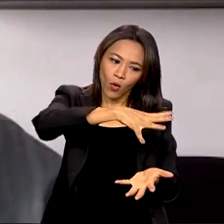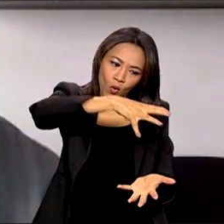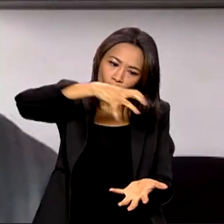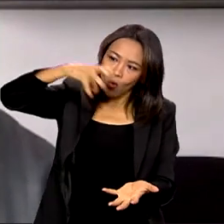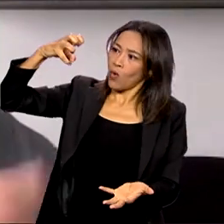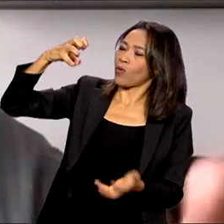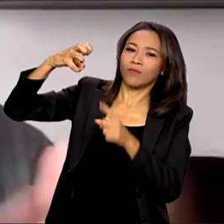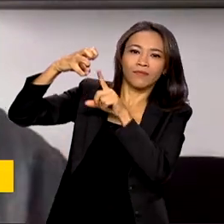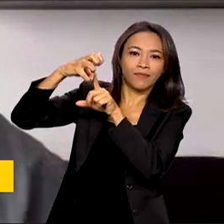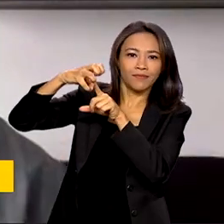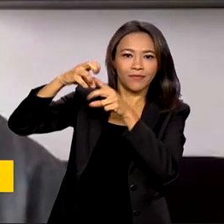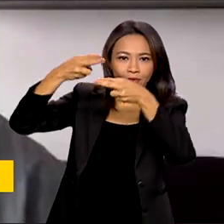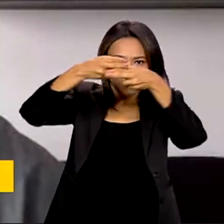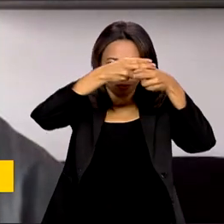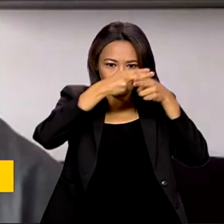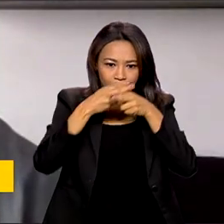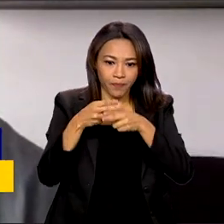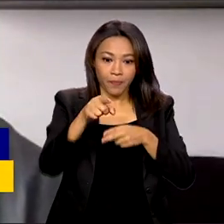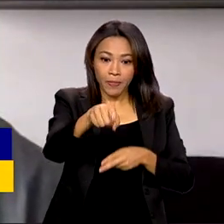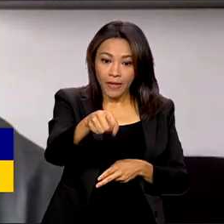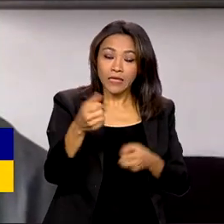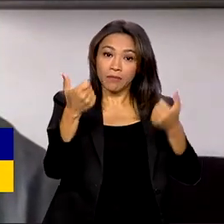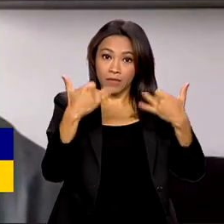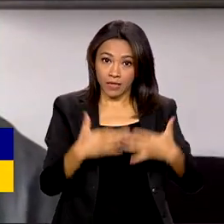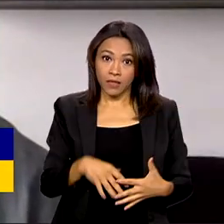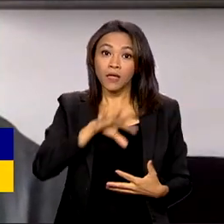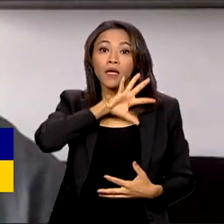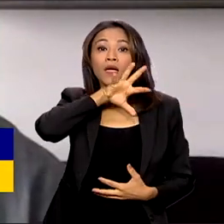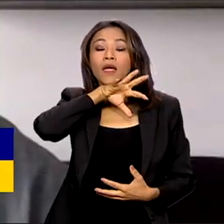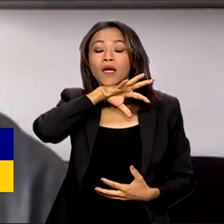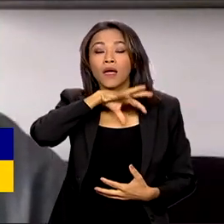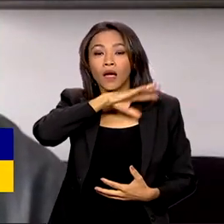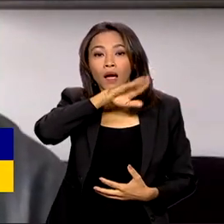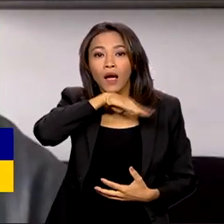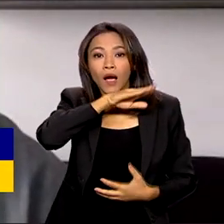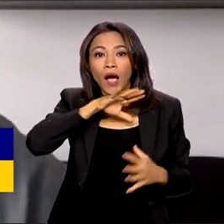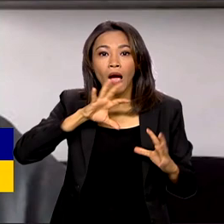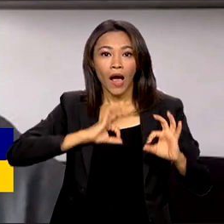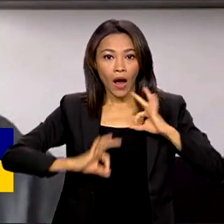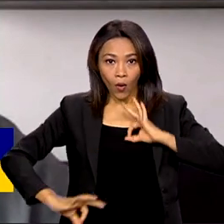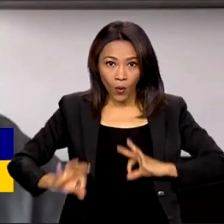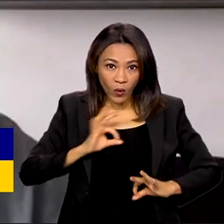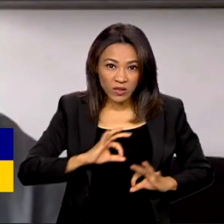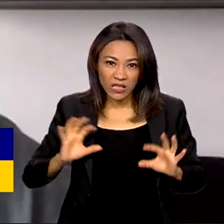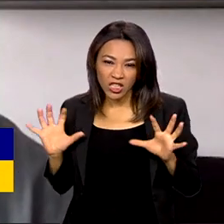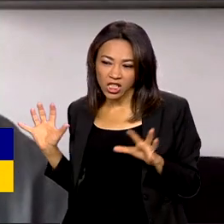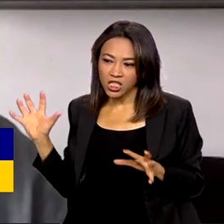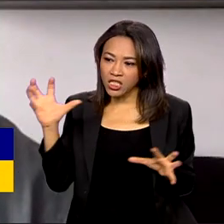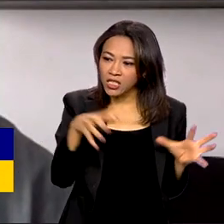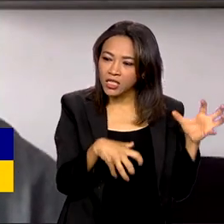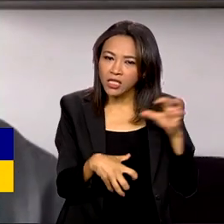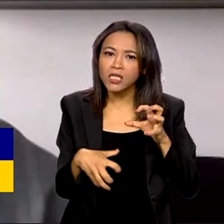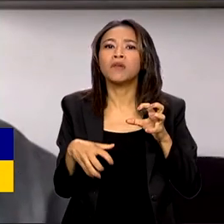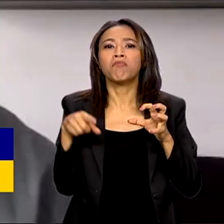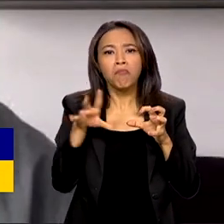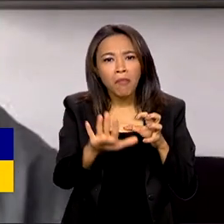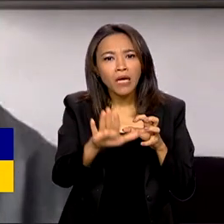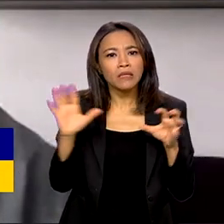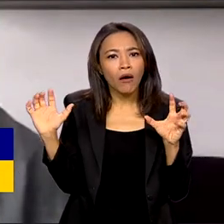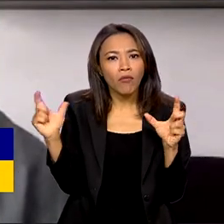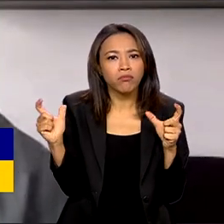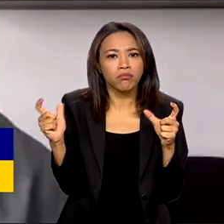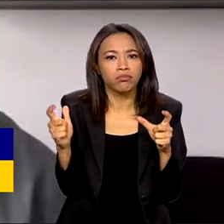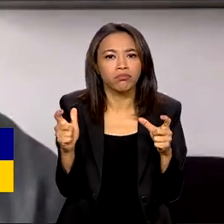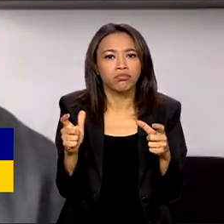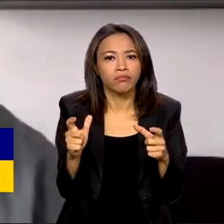nosso maior felino das Américas, ele é uma espécie em extinção e como ele é o topo da